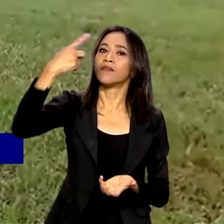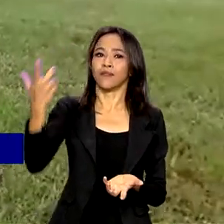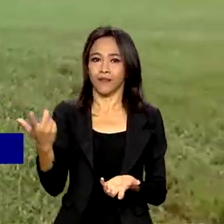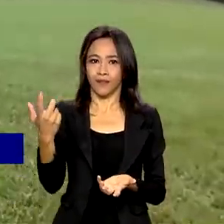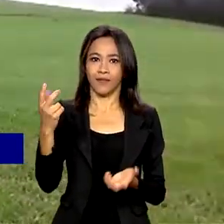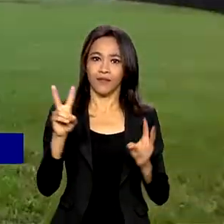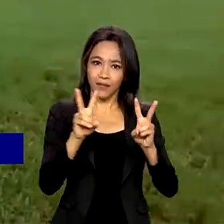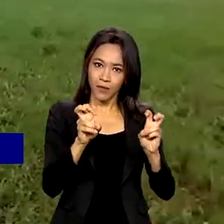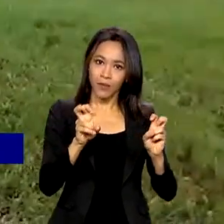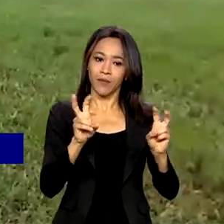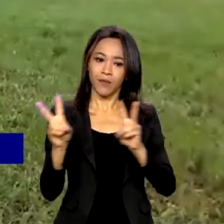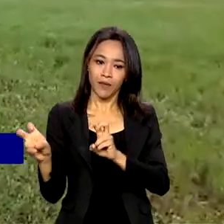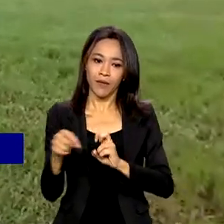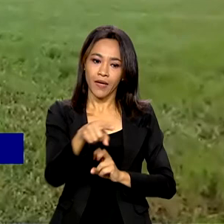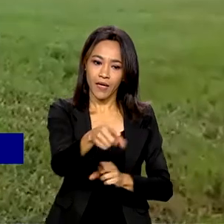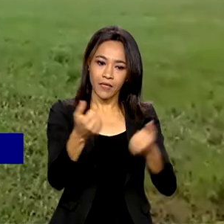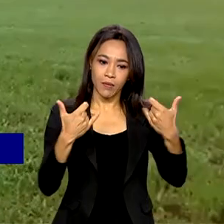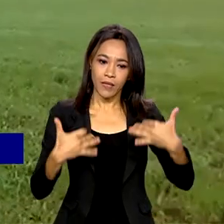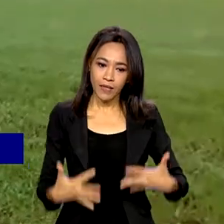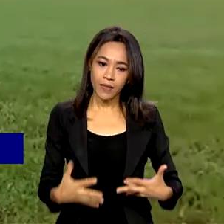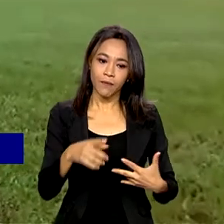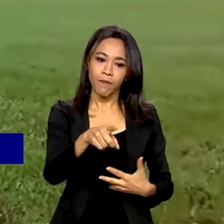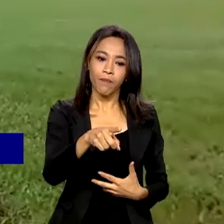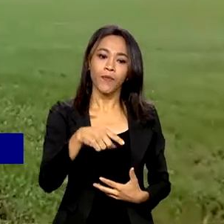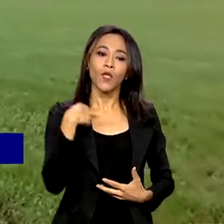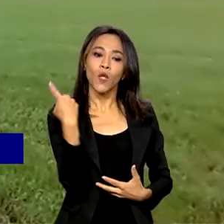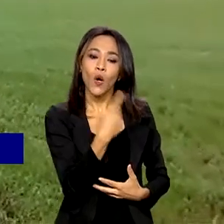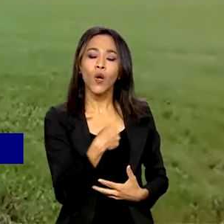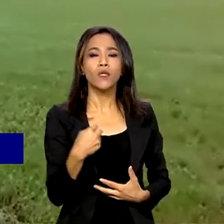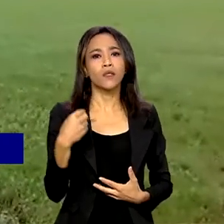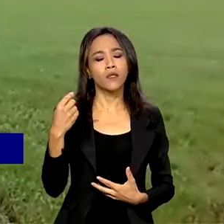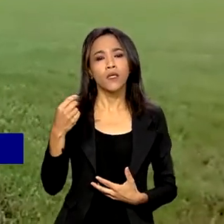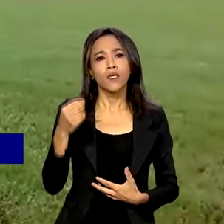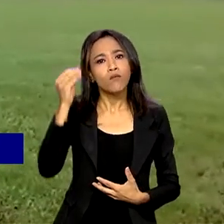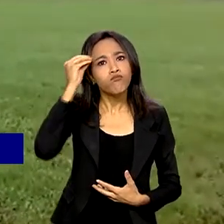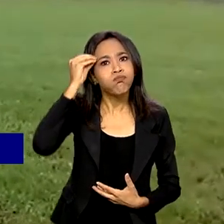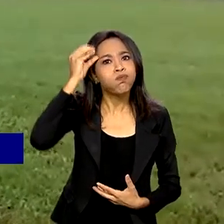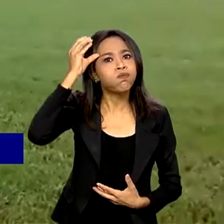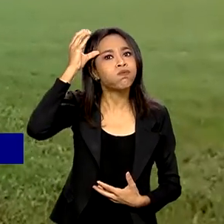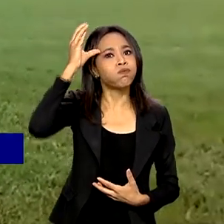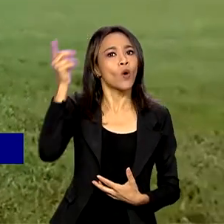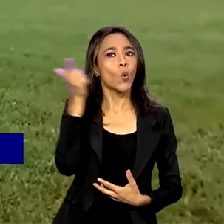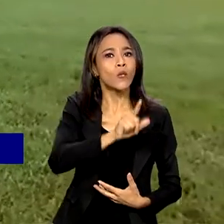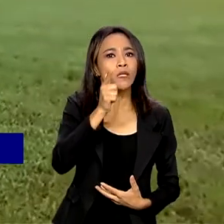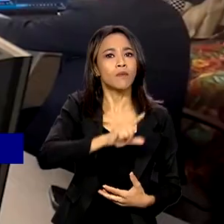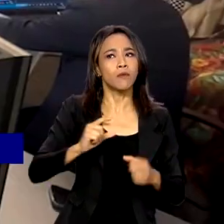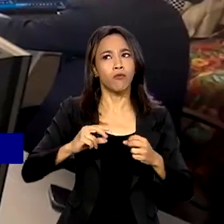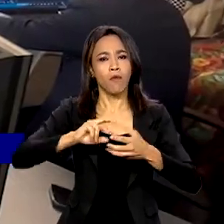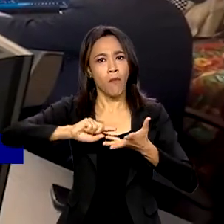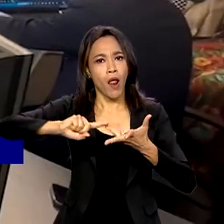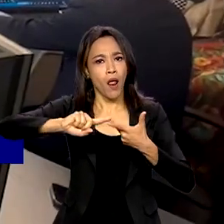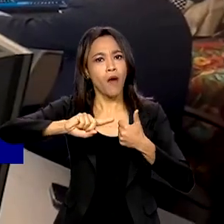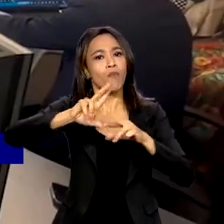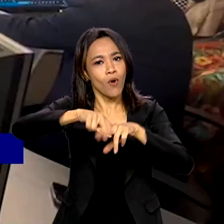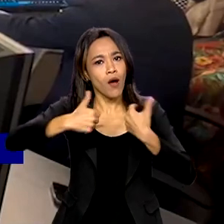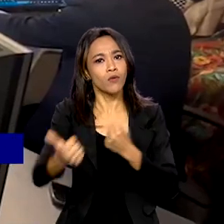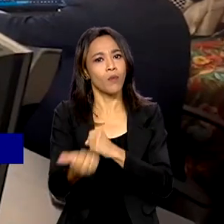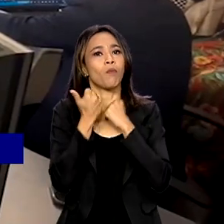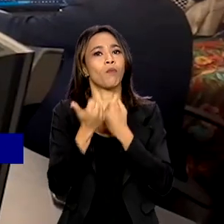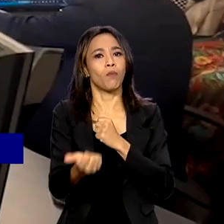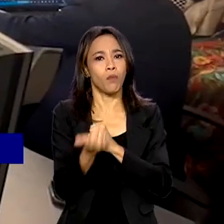pelo programa de seguro agrícola, que a gente teve conhecimento através do programa Voz do Brasil. A edição